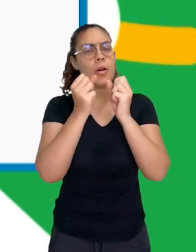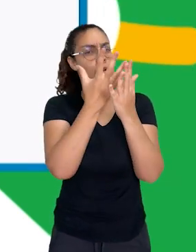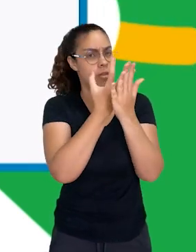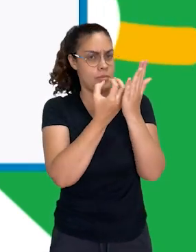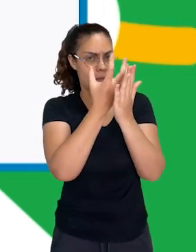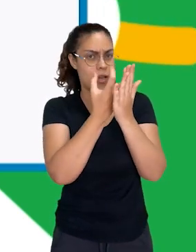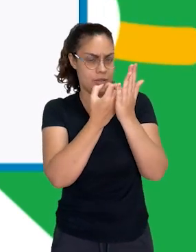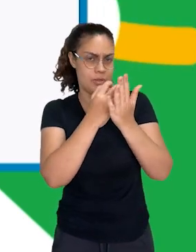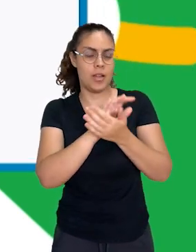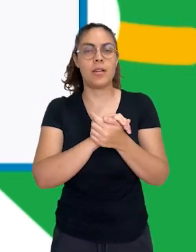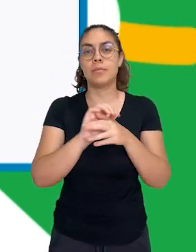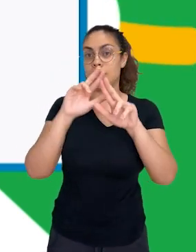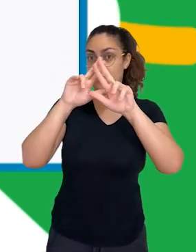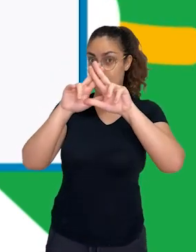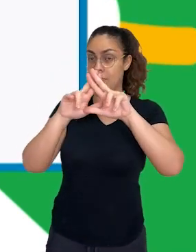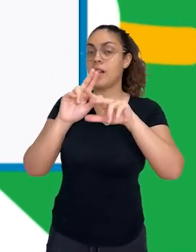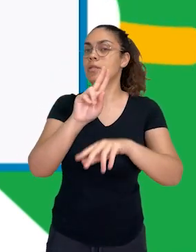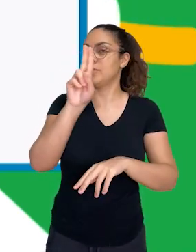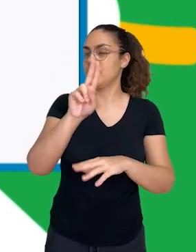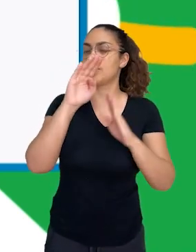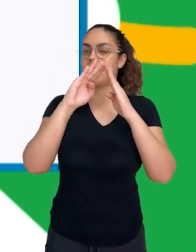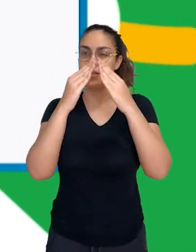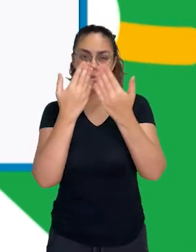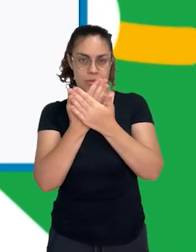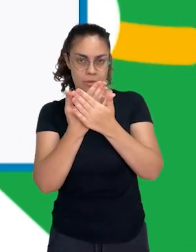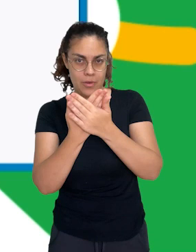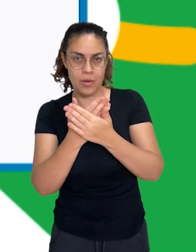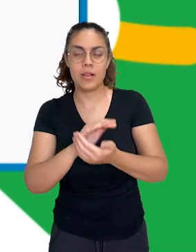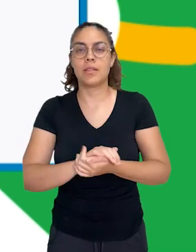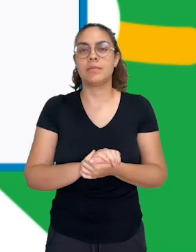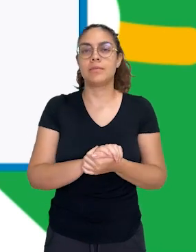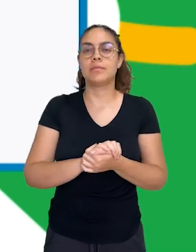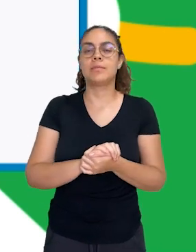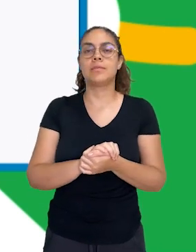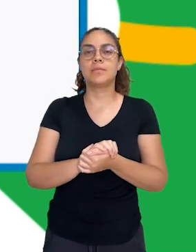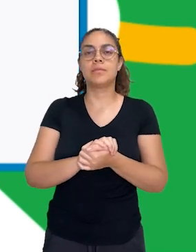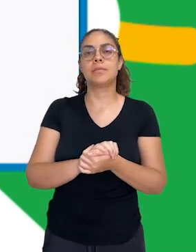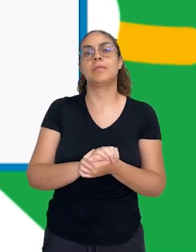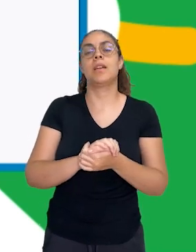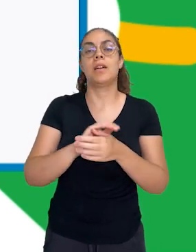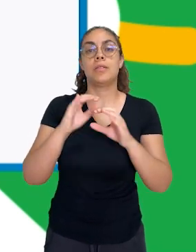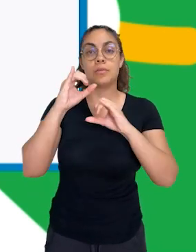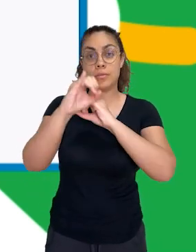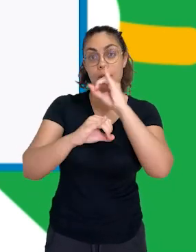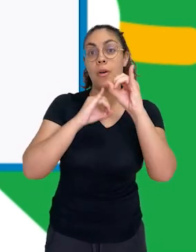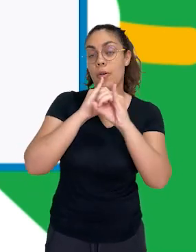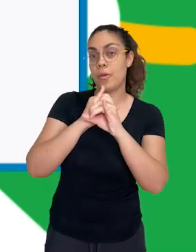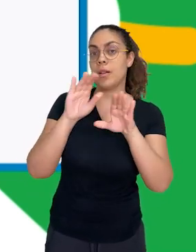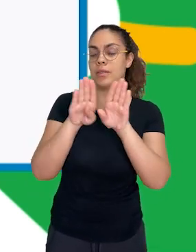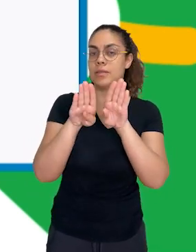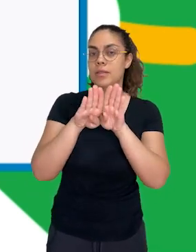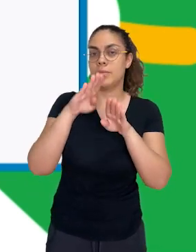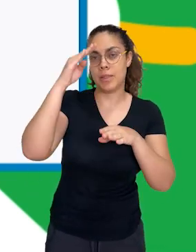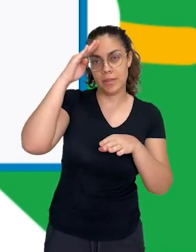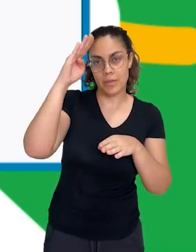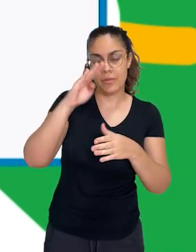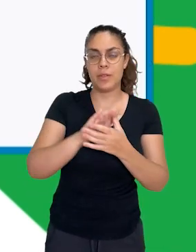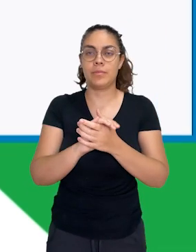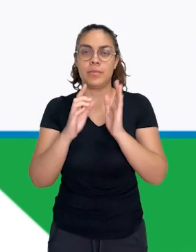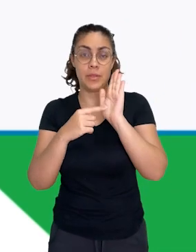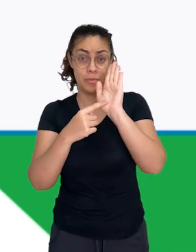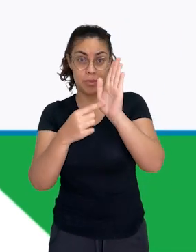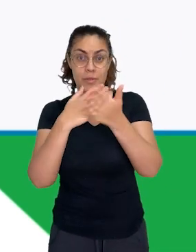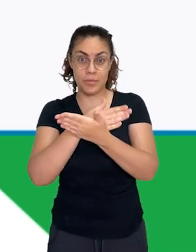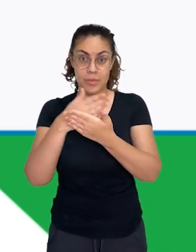e fazer uma cópia aí no seu Google Drive para utilizar nossa escola, na sua sala de aula híbrida, os modelos online e offline. Eu vou começar mostrando para